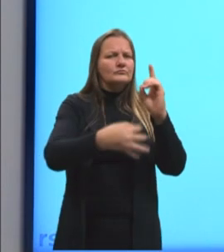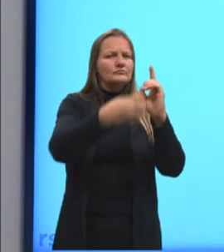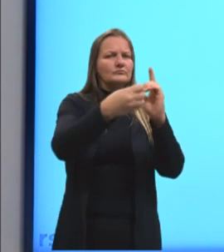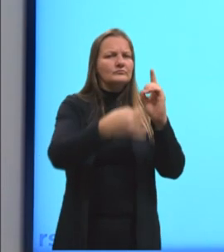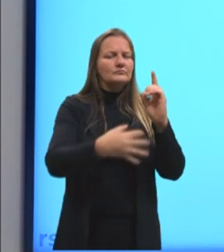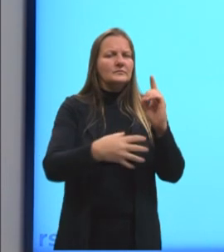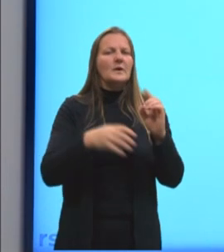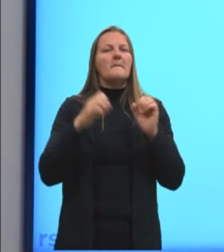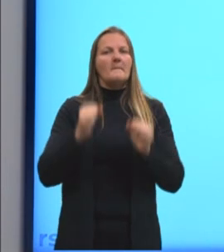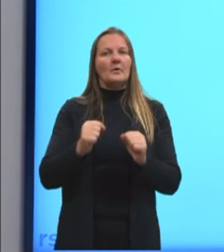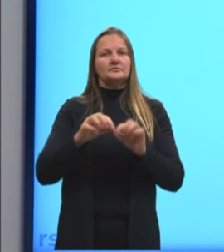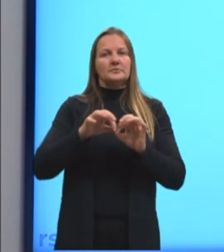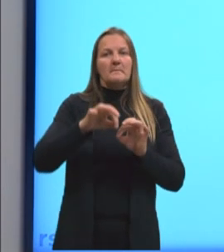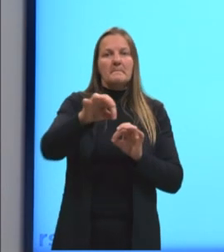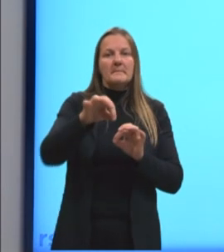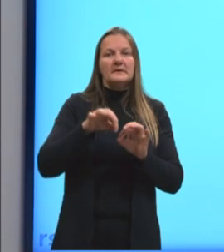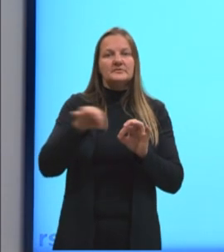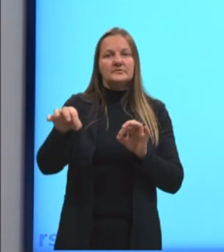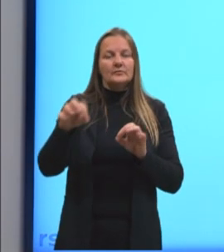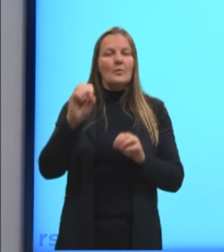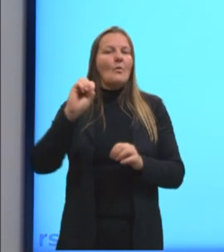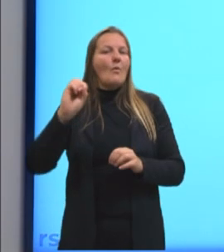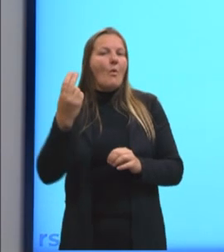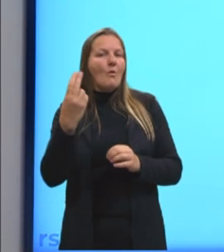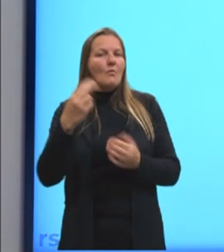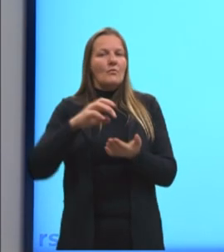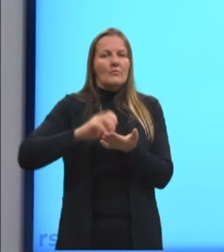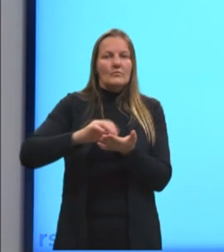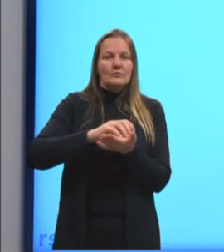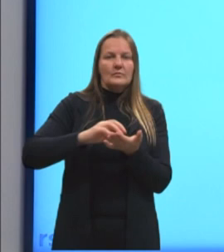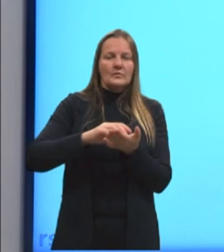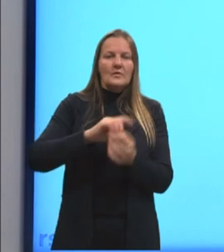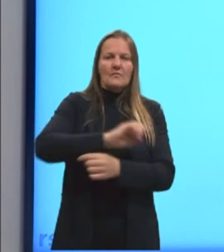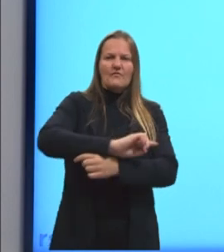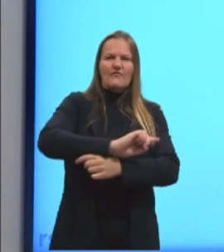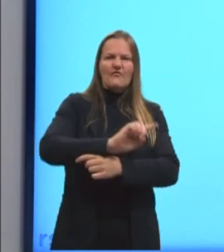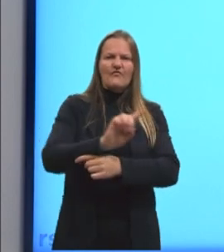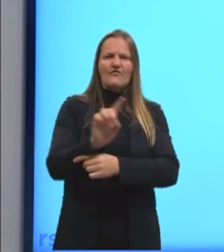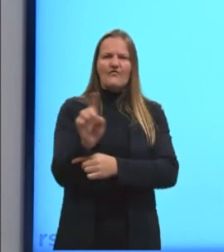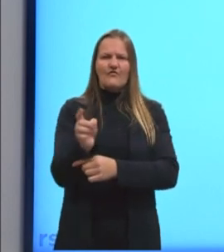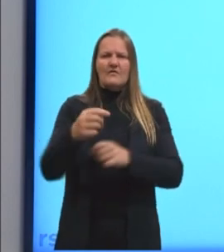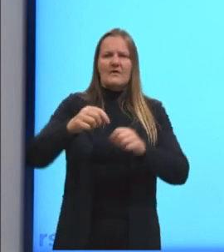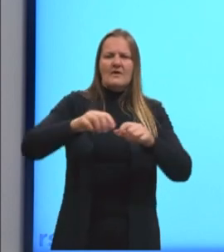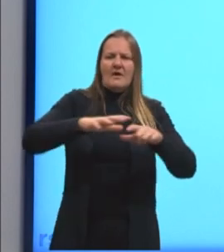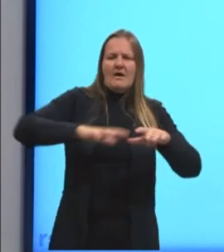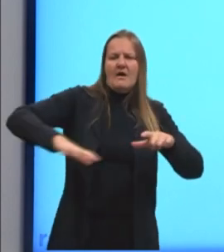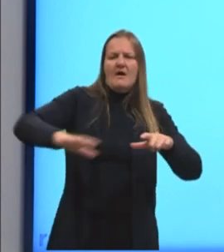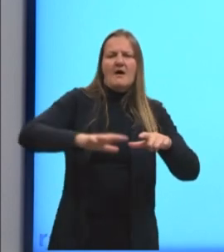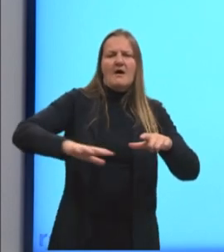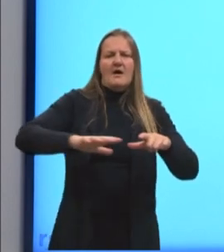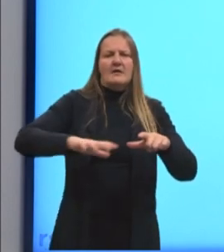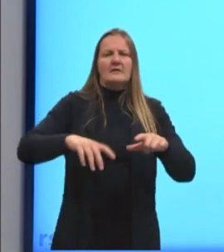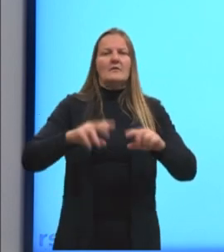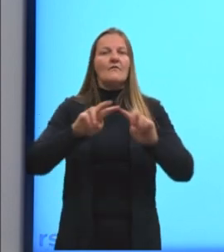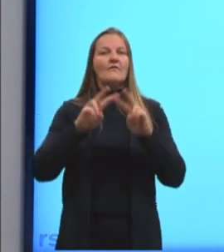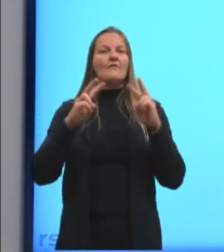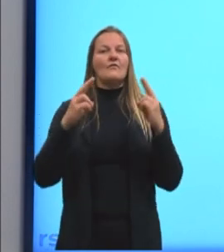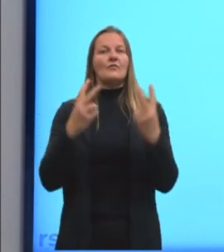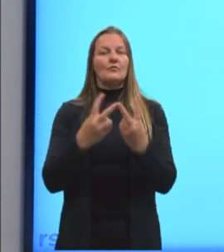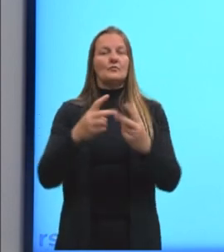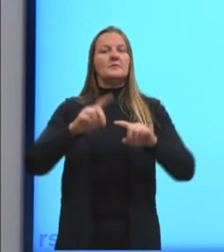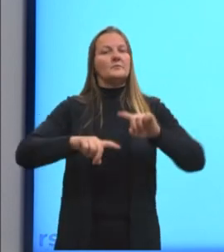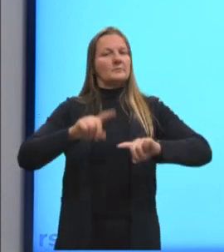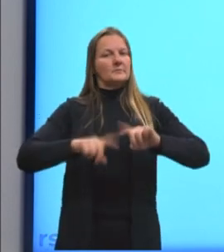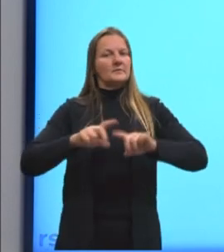ser medido ou calculado, seja a velocidade, área ou volume de um material, e é útil para